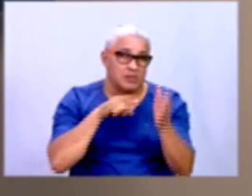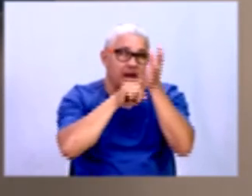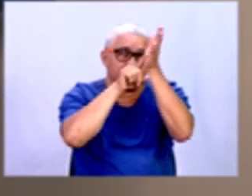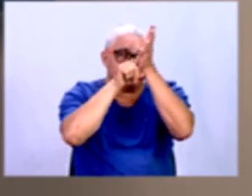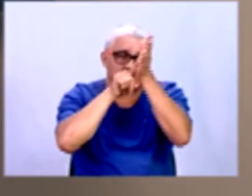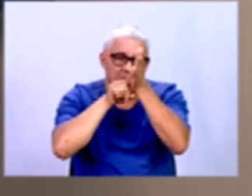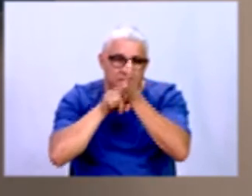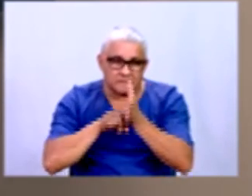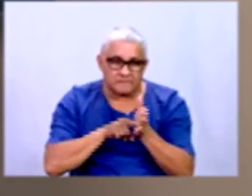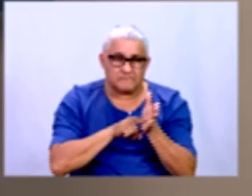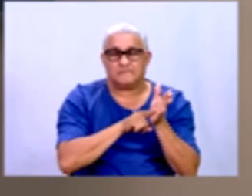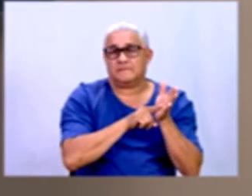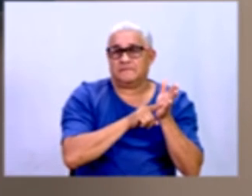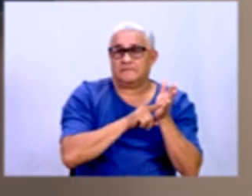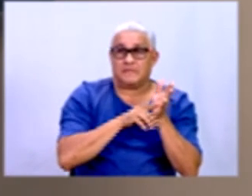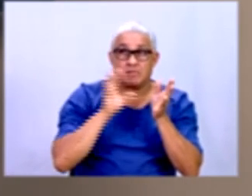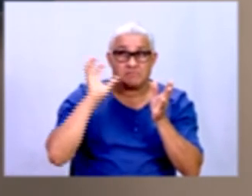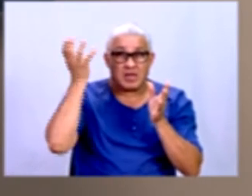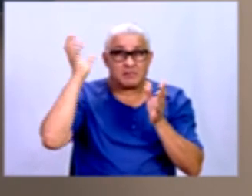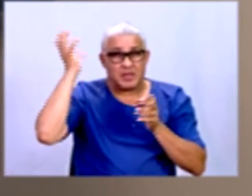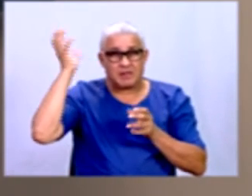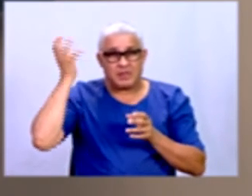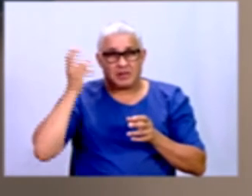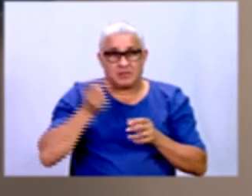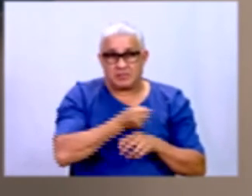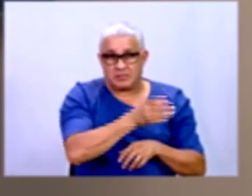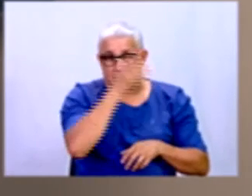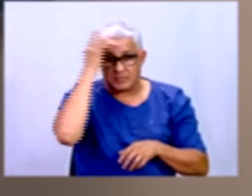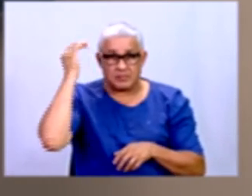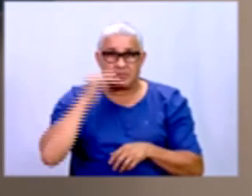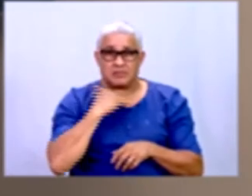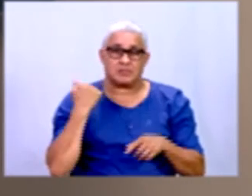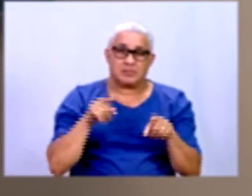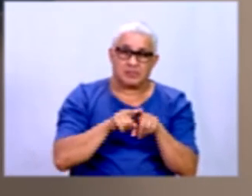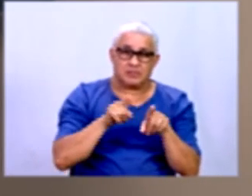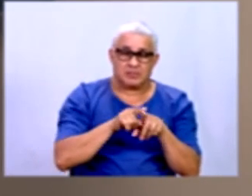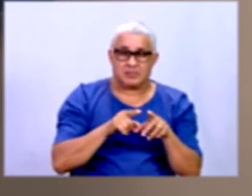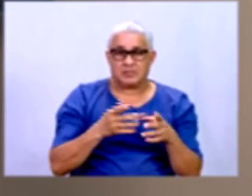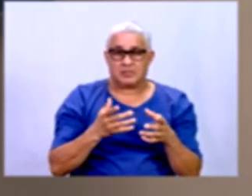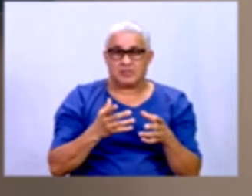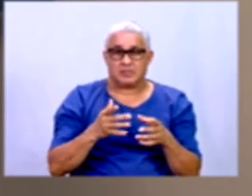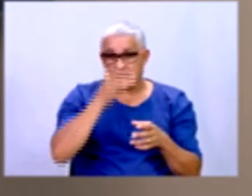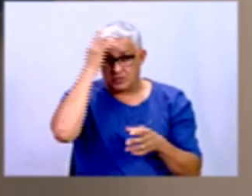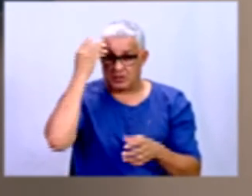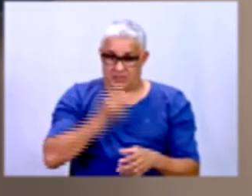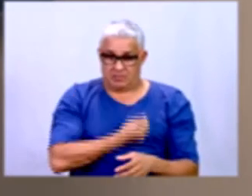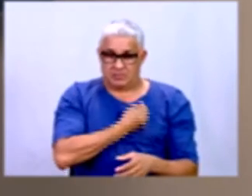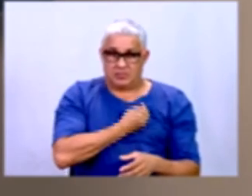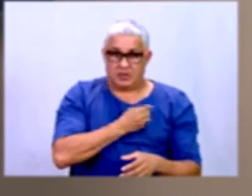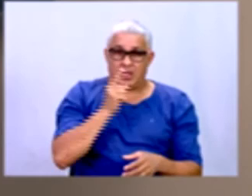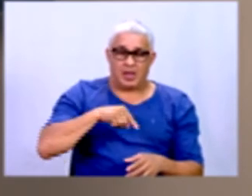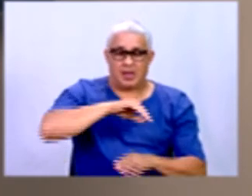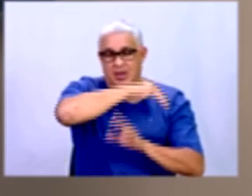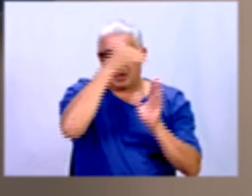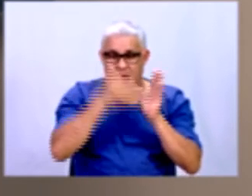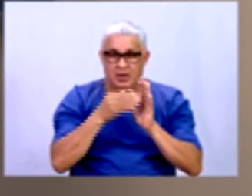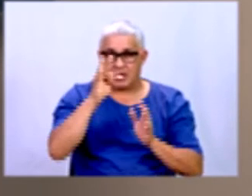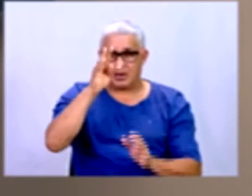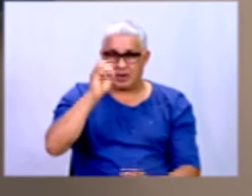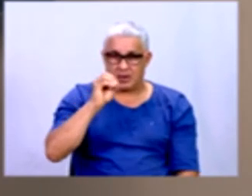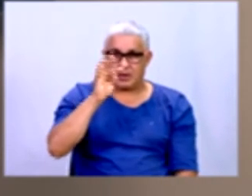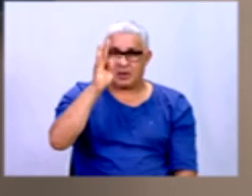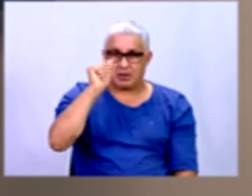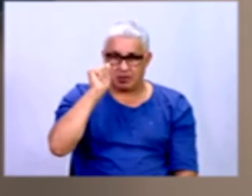as ocorrências, que é a quantidade de óbitos, e as não ocorrências, que é o total da população.